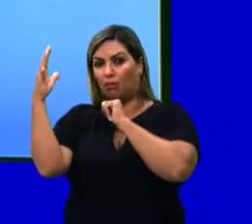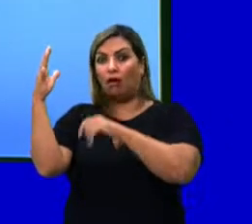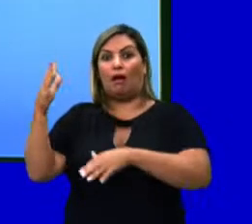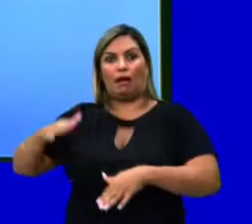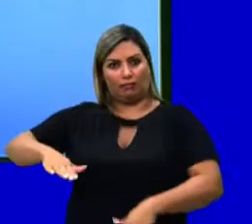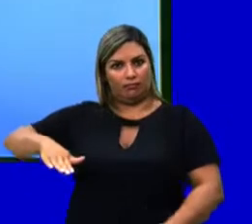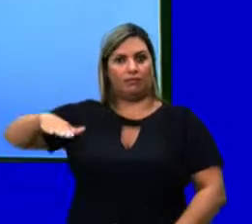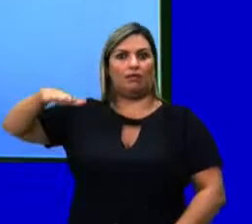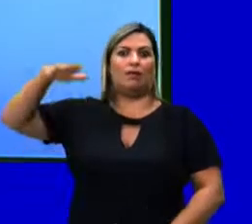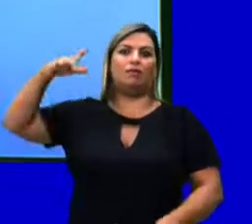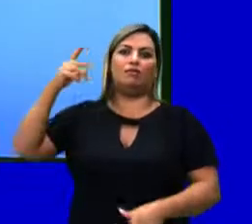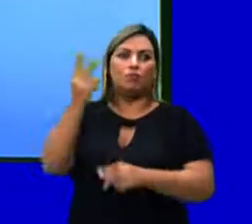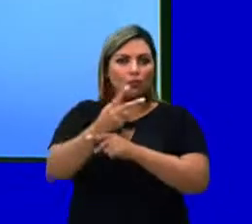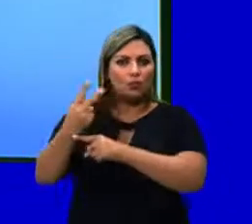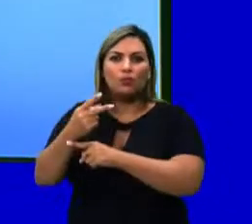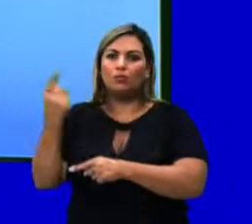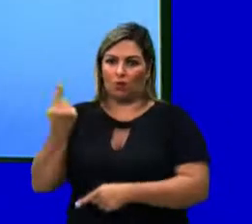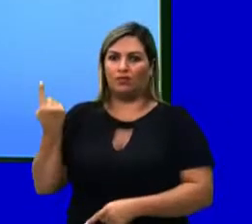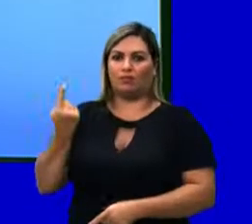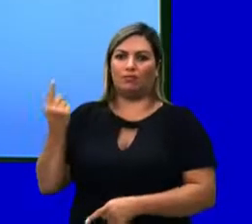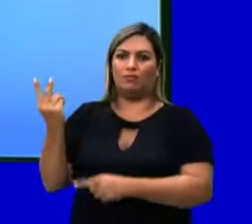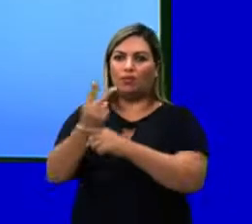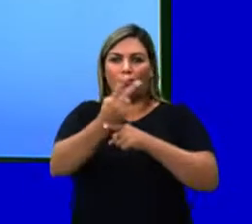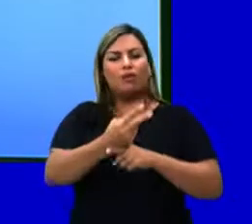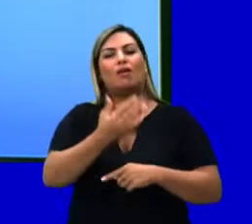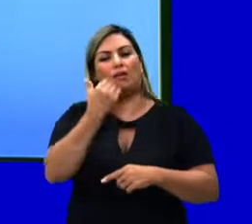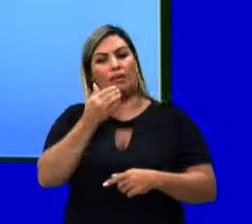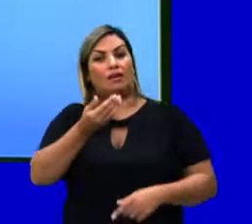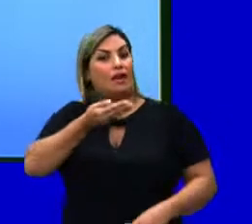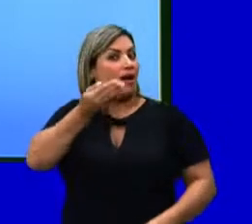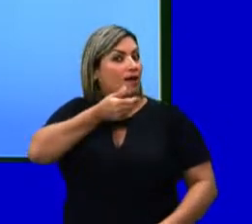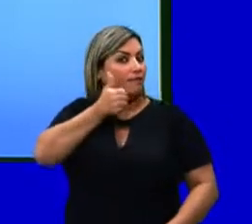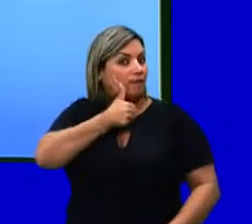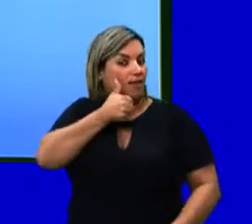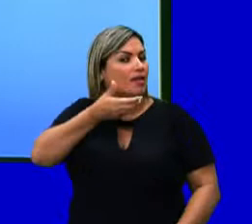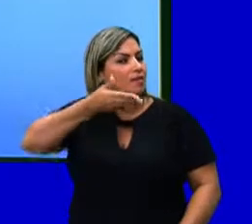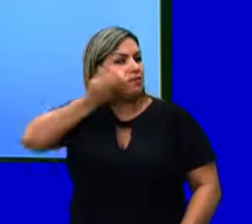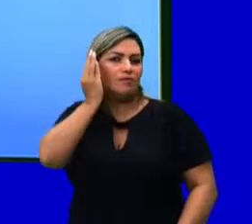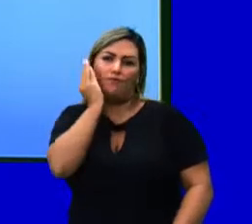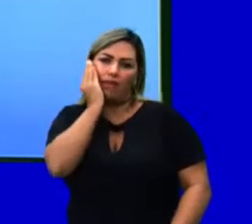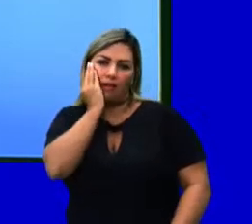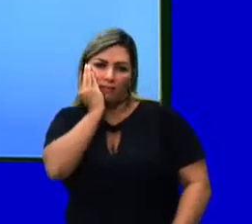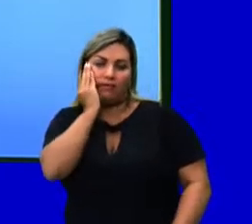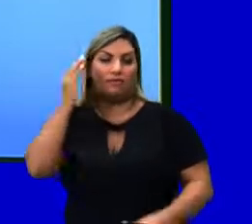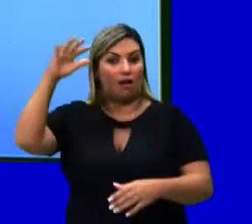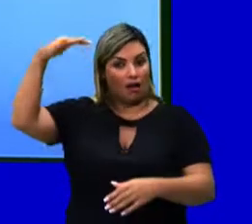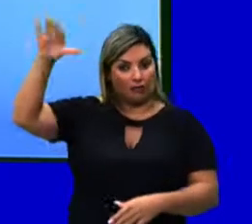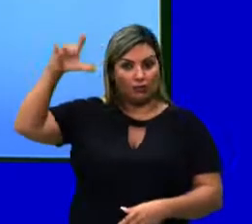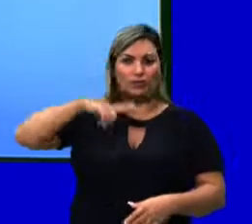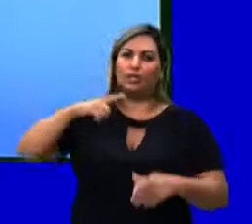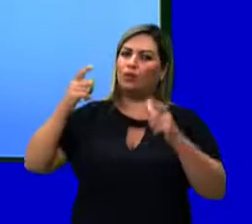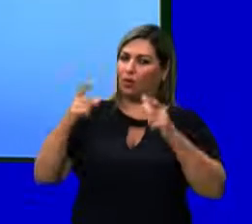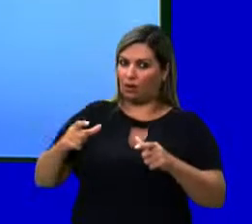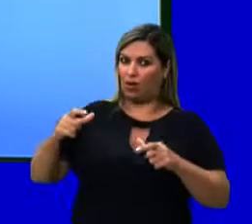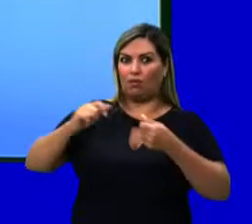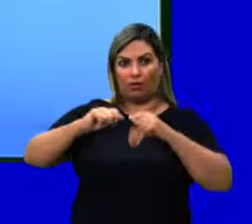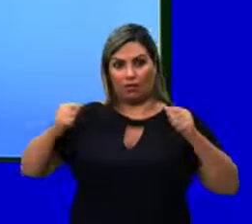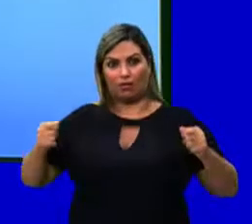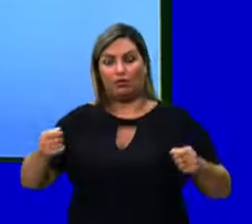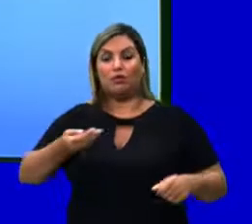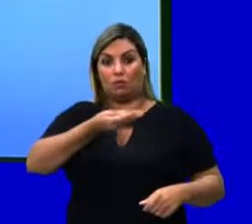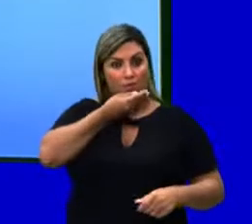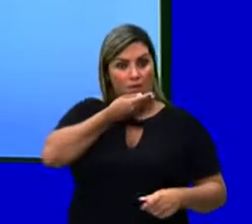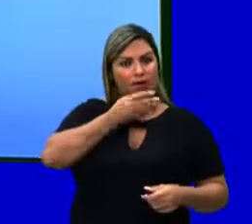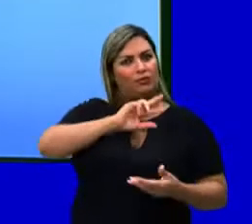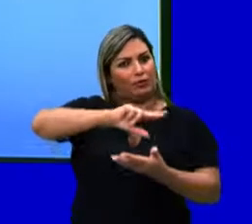tenha idade, para procurar alimento. As fêmeas adultas têm territórios grandes e o território de um macho inclui o